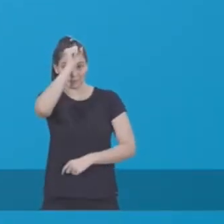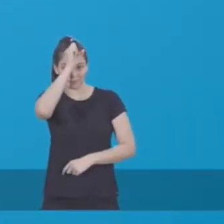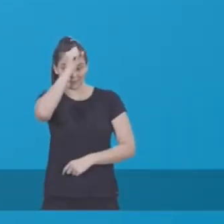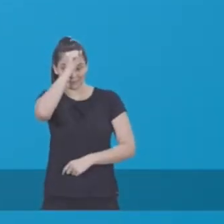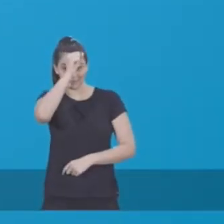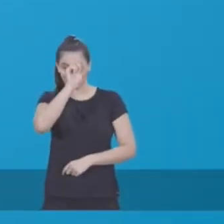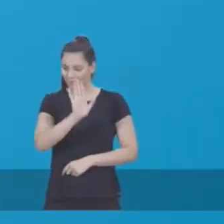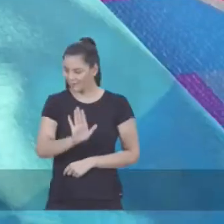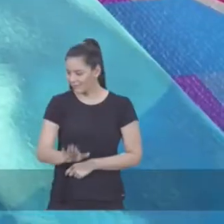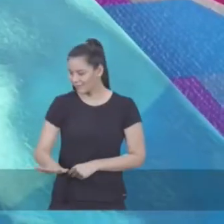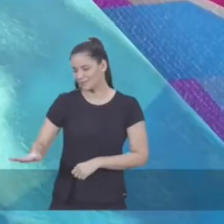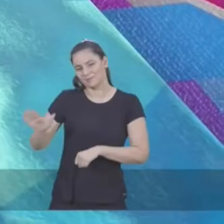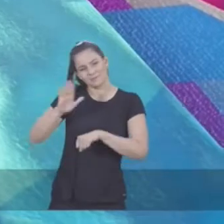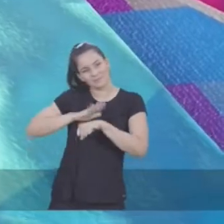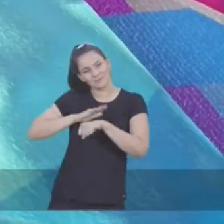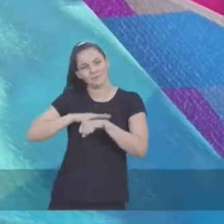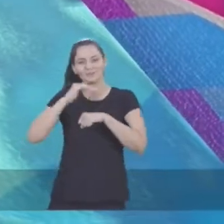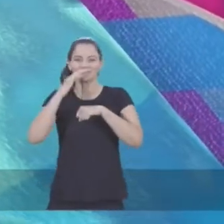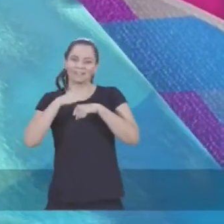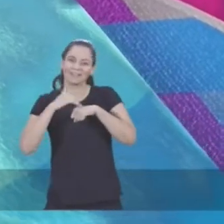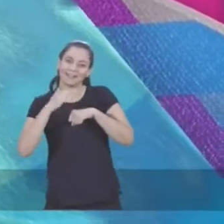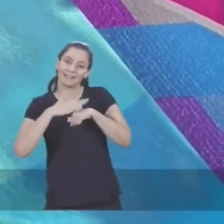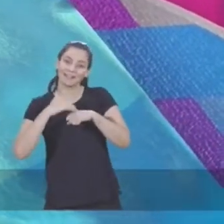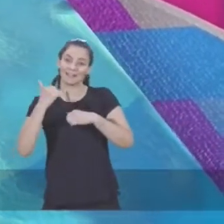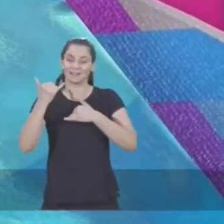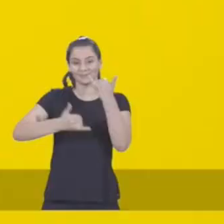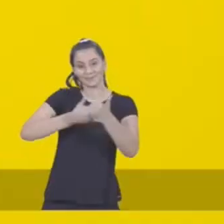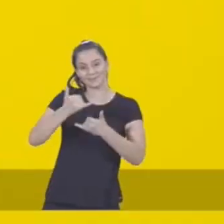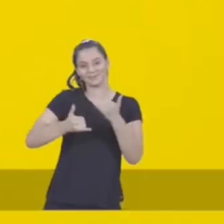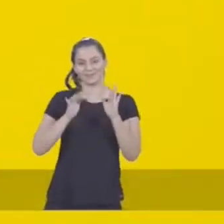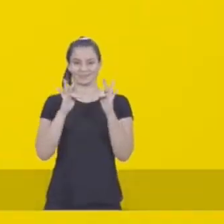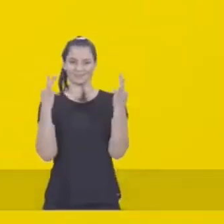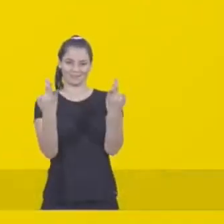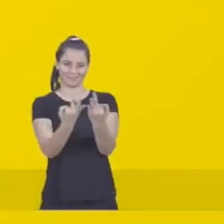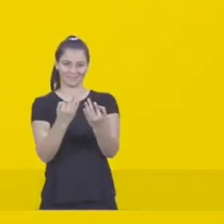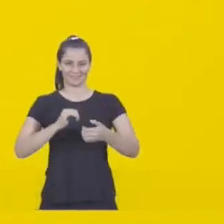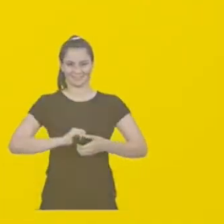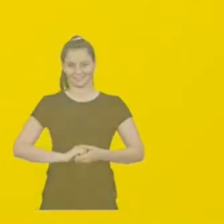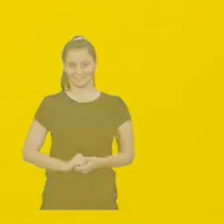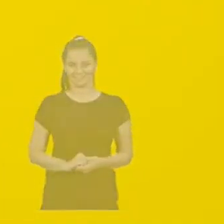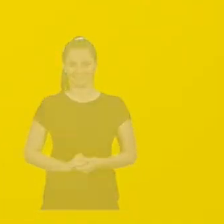aprendizado da criança e criam momentos de afeto e diversão em família.